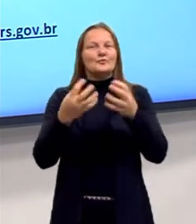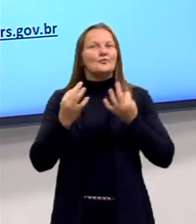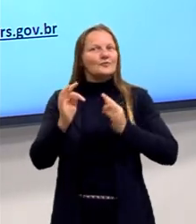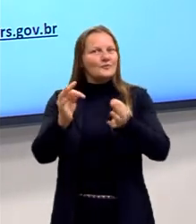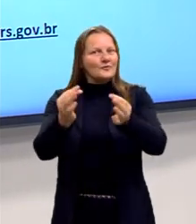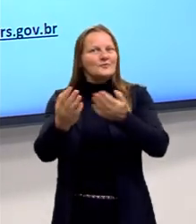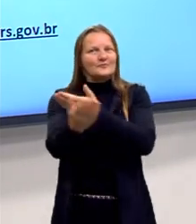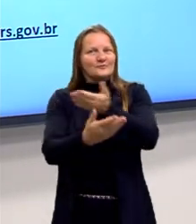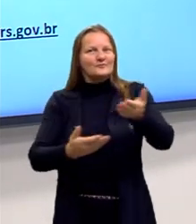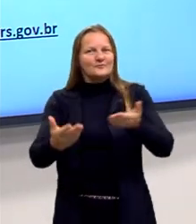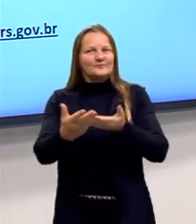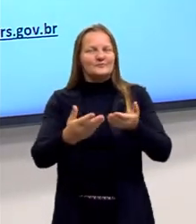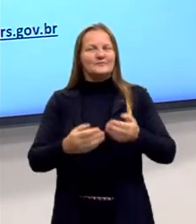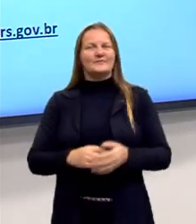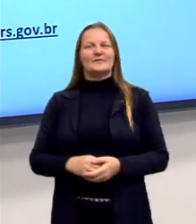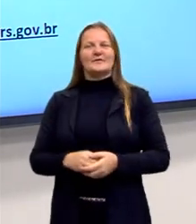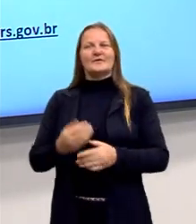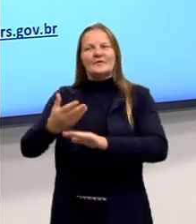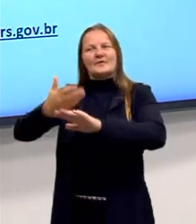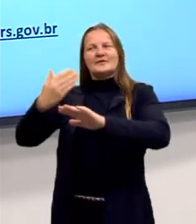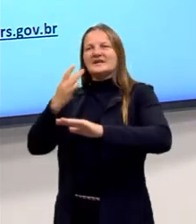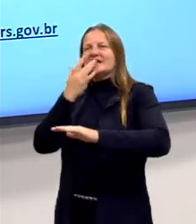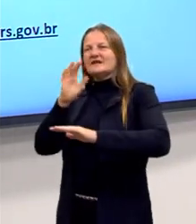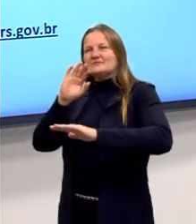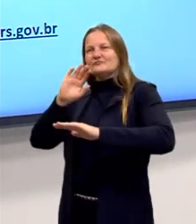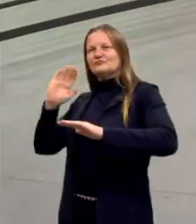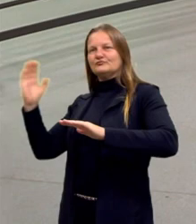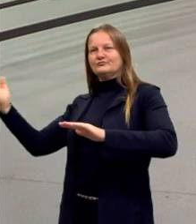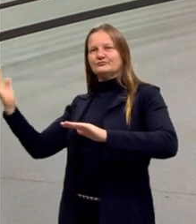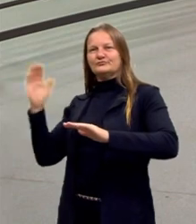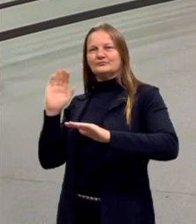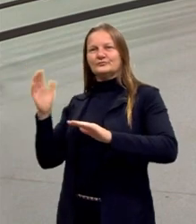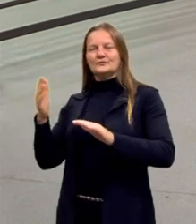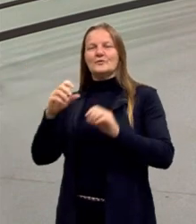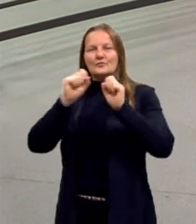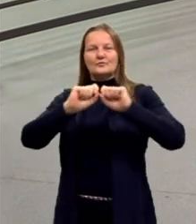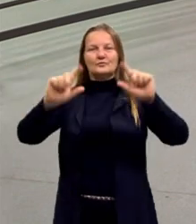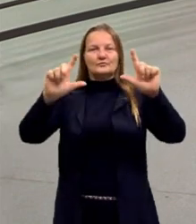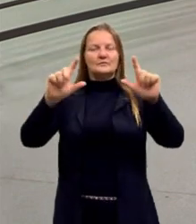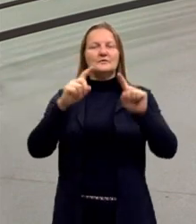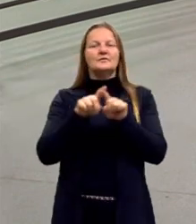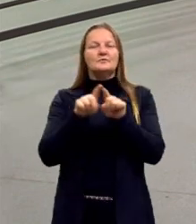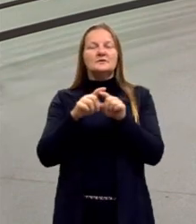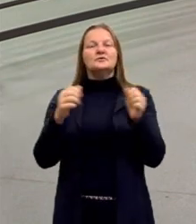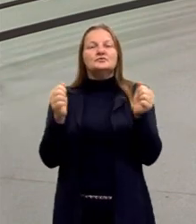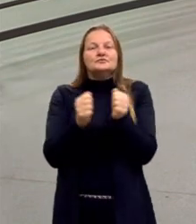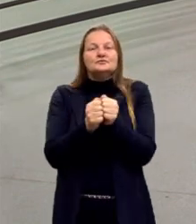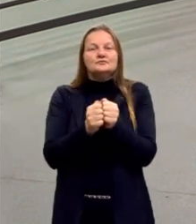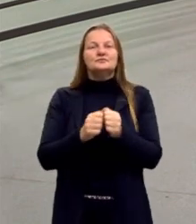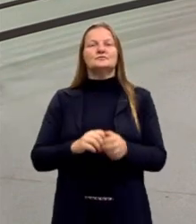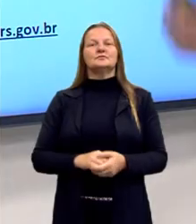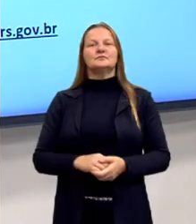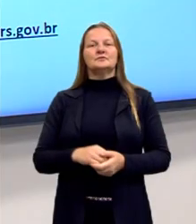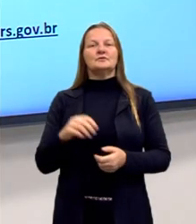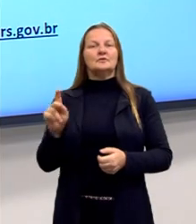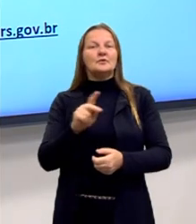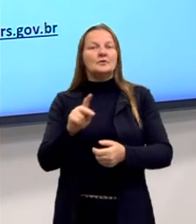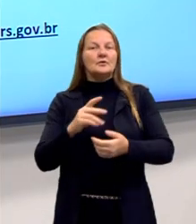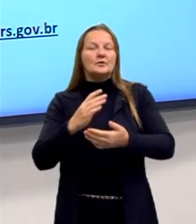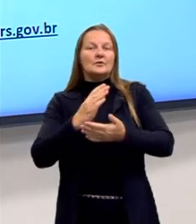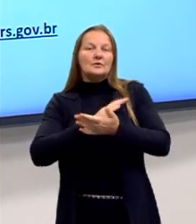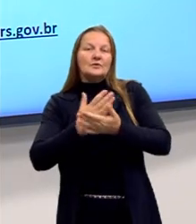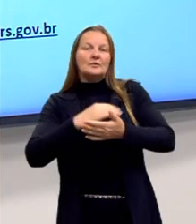técnica, aqui atrás de mim tem um quadro branco, onde são passados os slides, conosco também estão as nossas